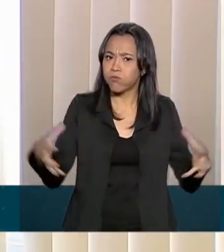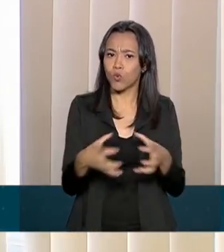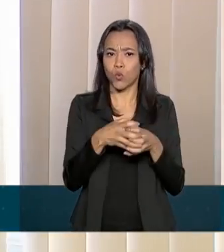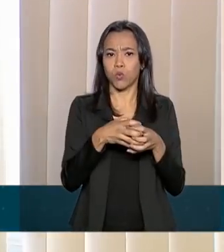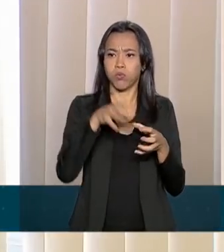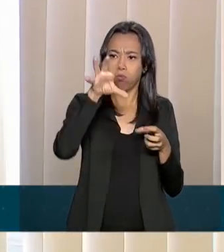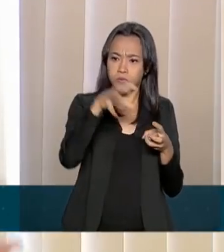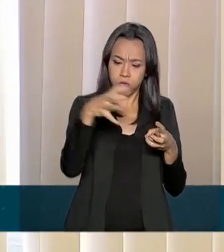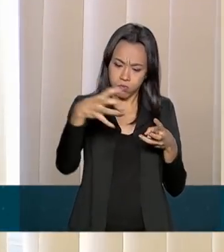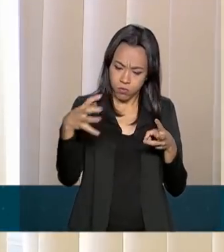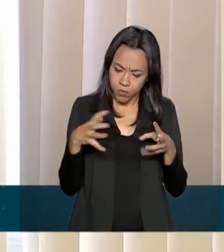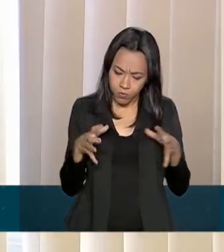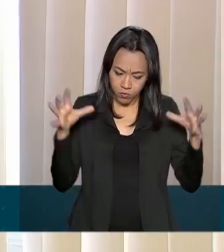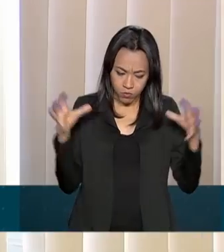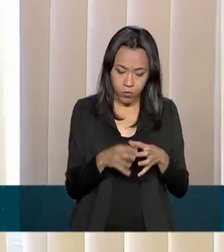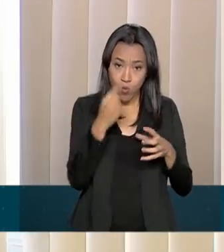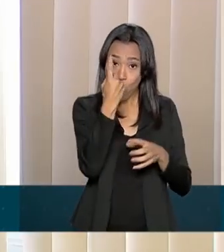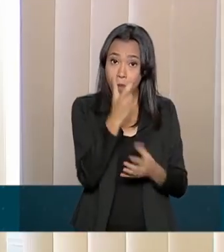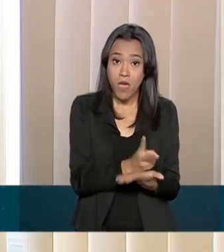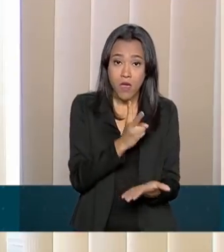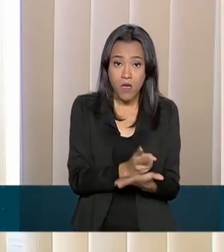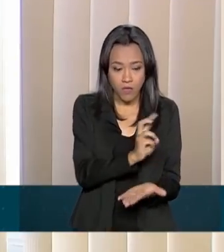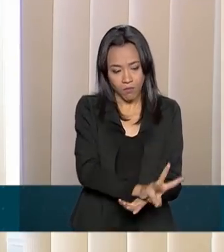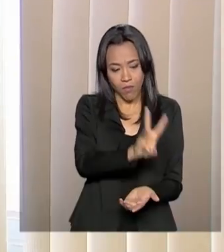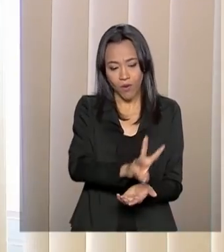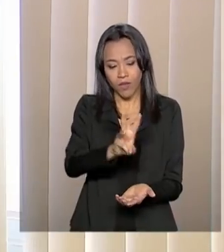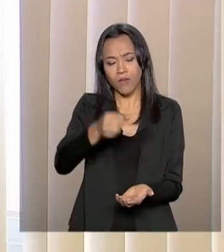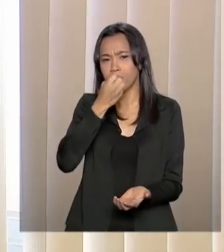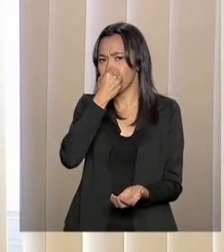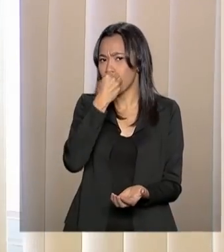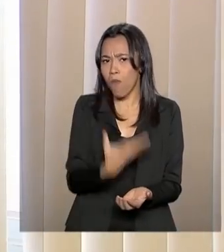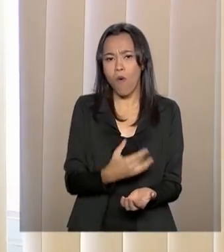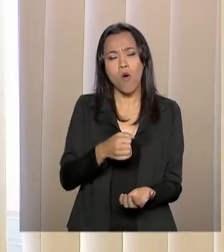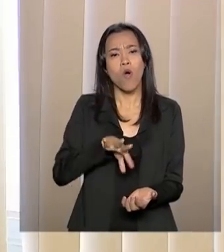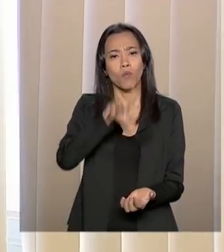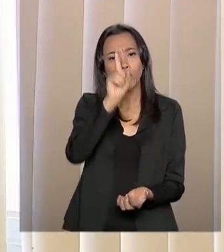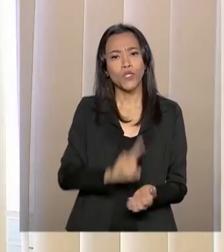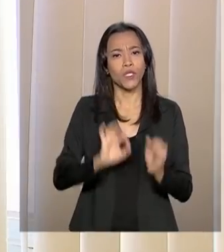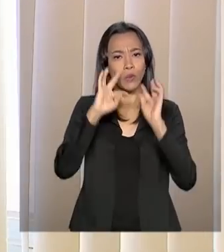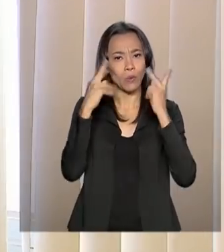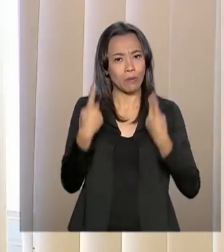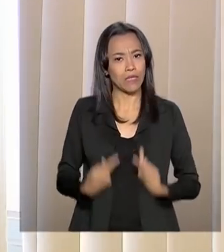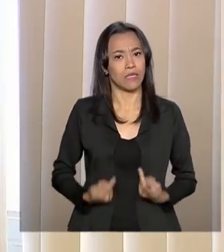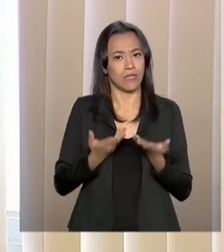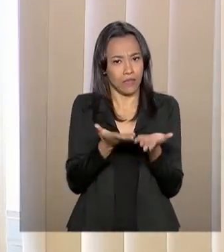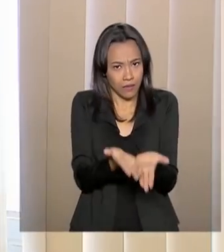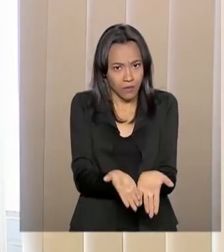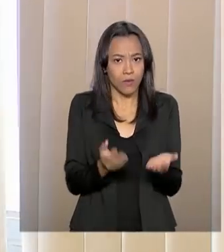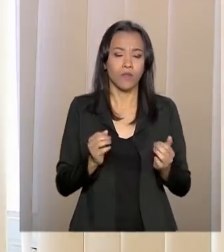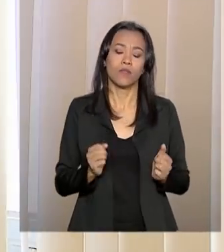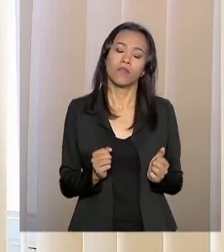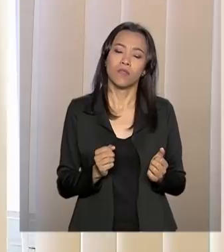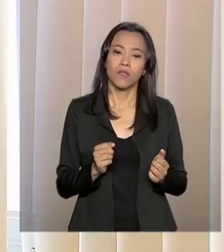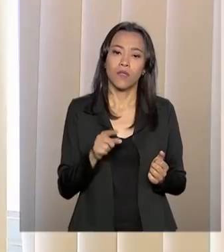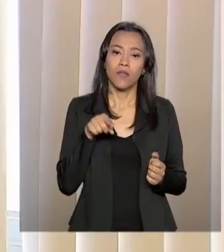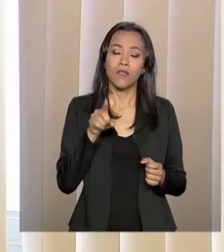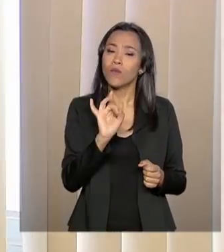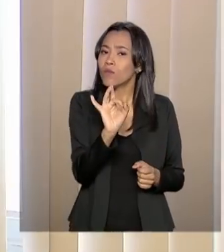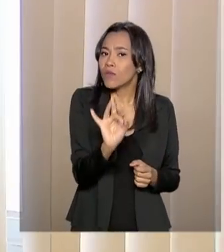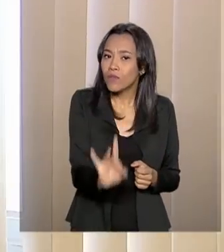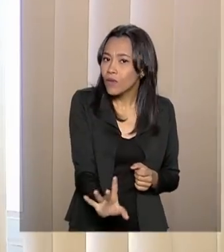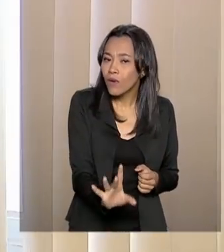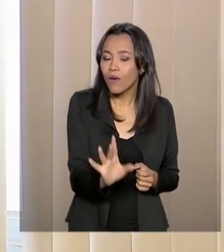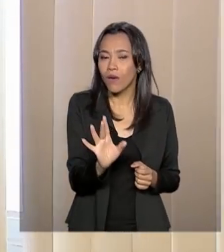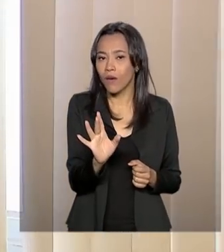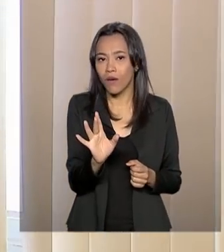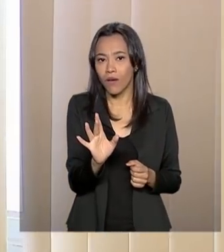é um ganho para a cidadania, é um ganho para os direitos humanos, porque isso tem um reflexo muito grande não só